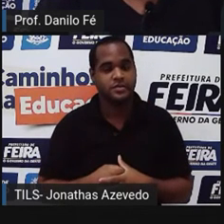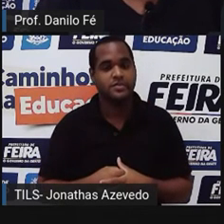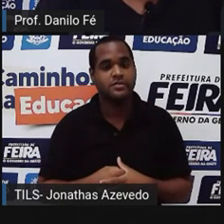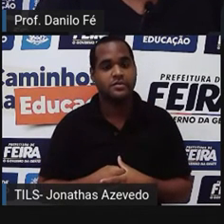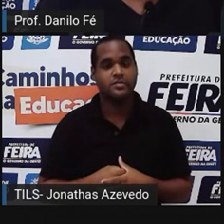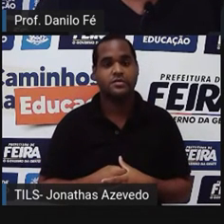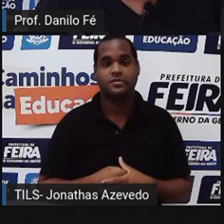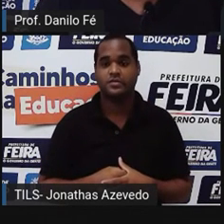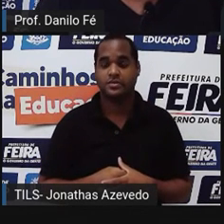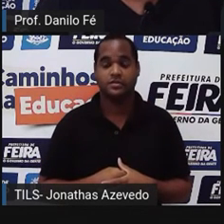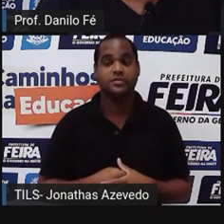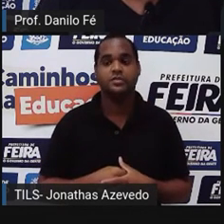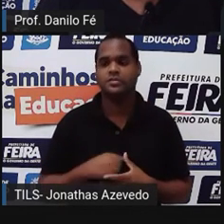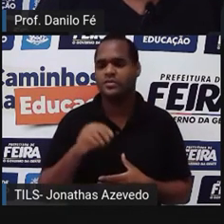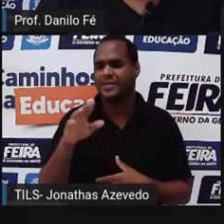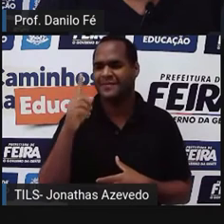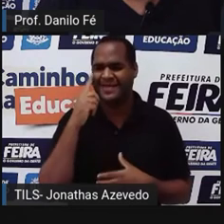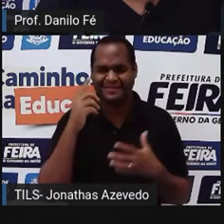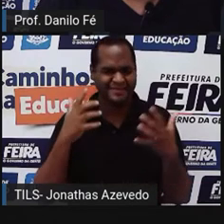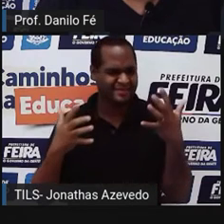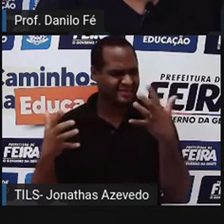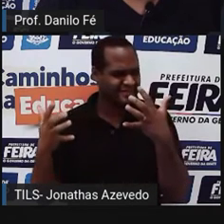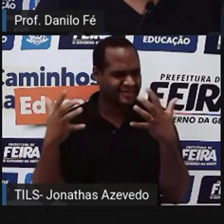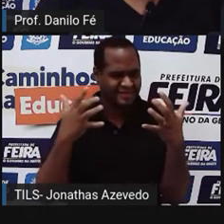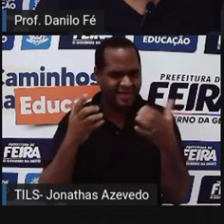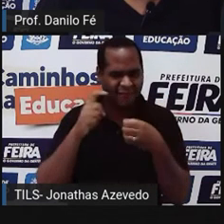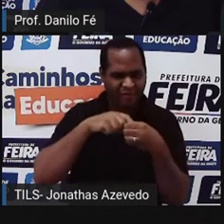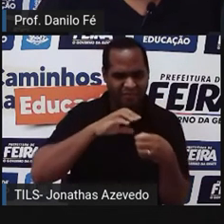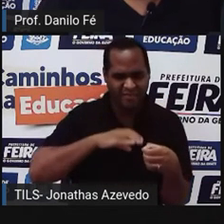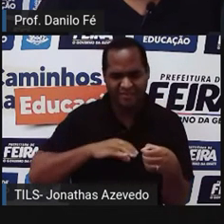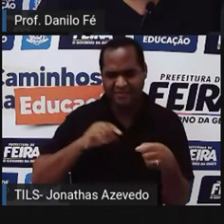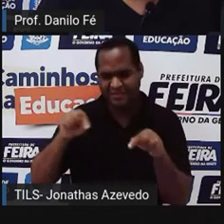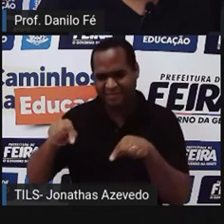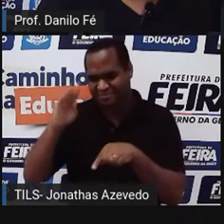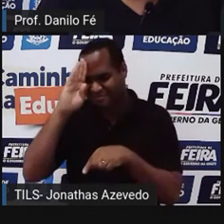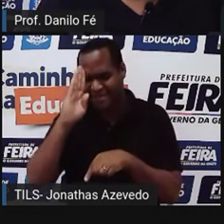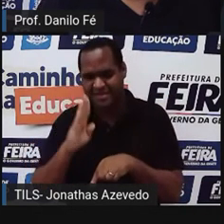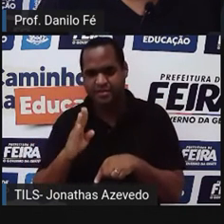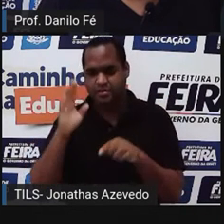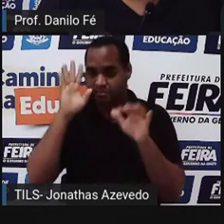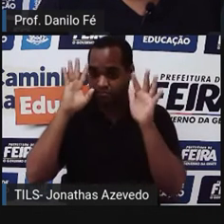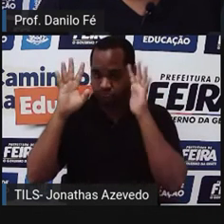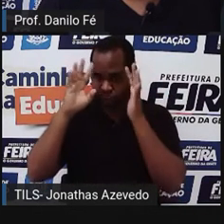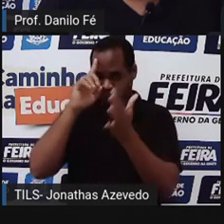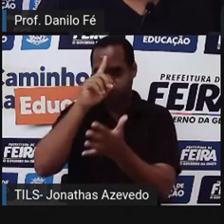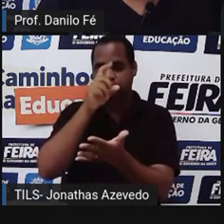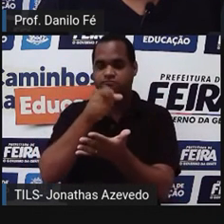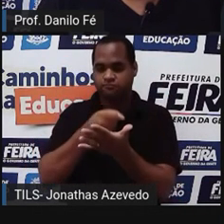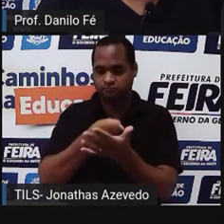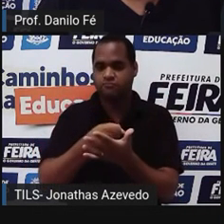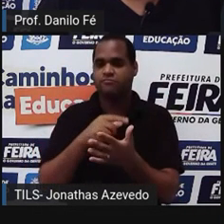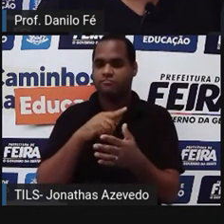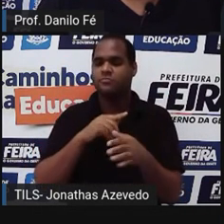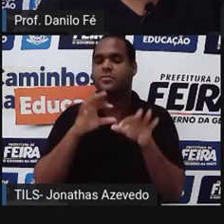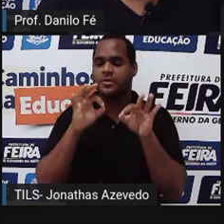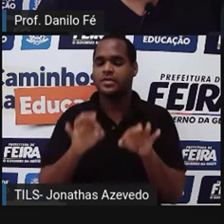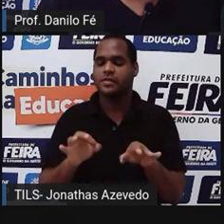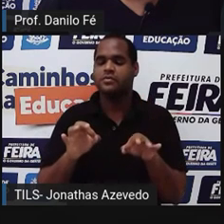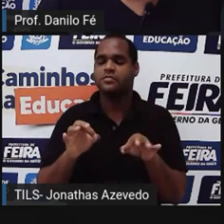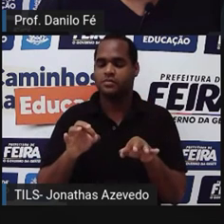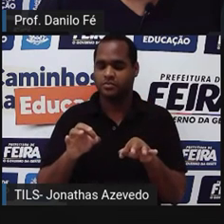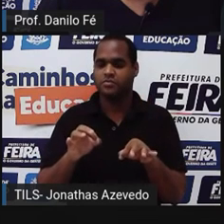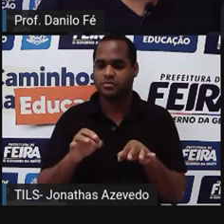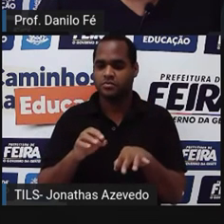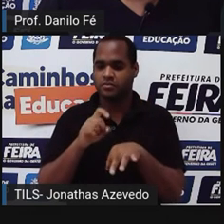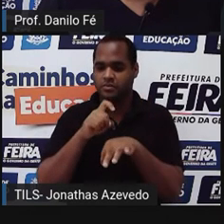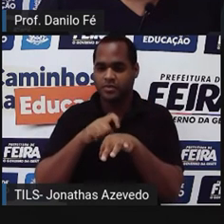ele fica numa situação difícil. E ele pensa e resolve que chegou a hora dele